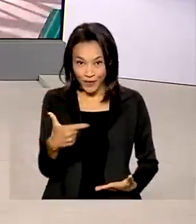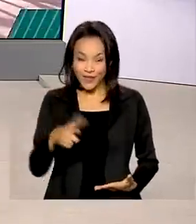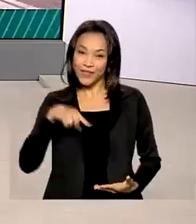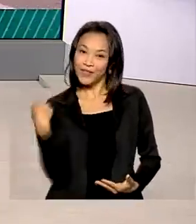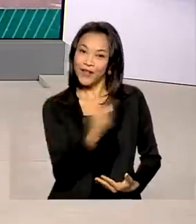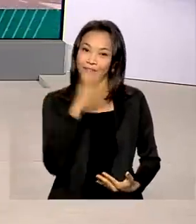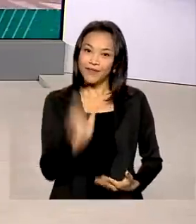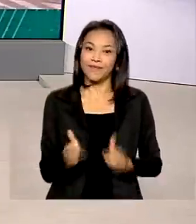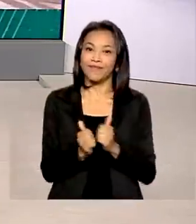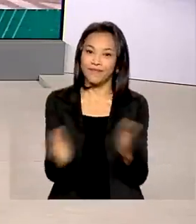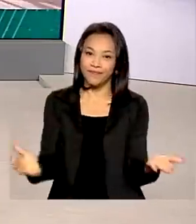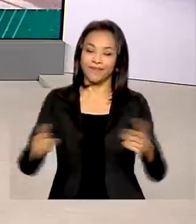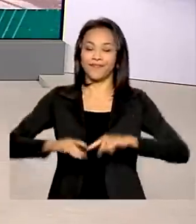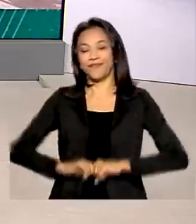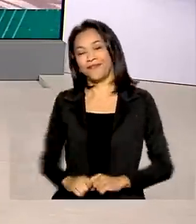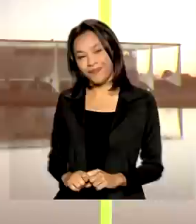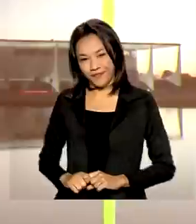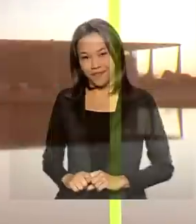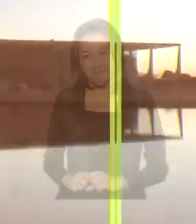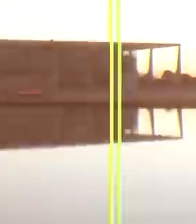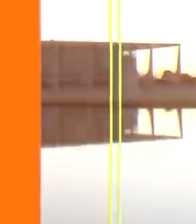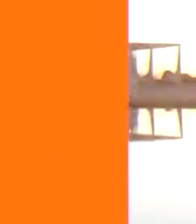O Brasil em Dia já está no ar.